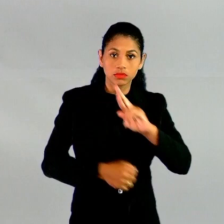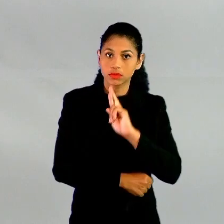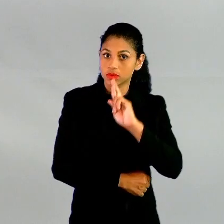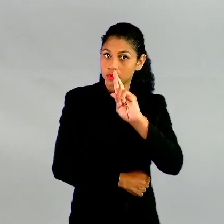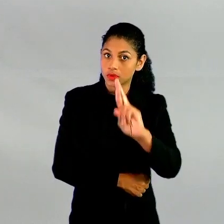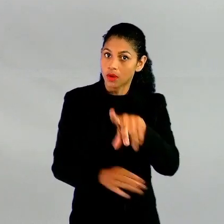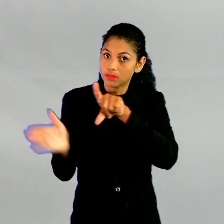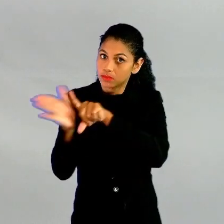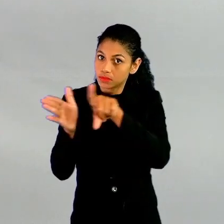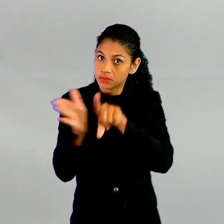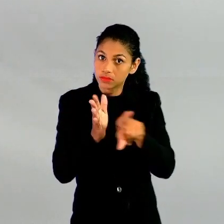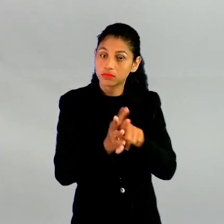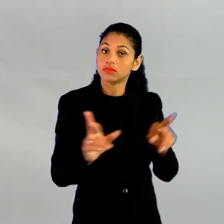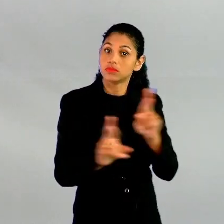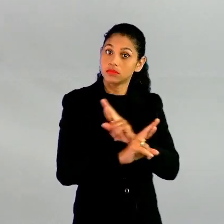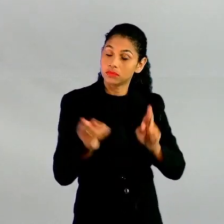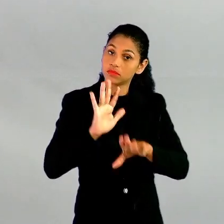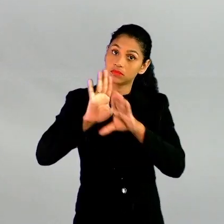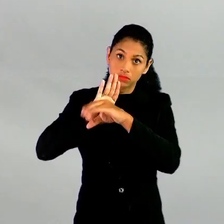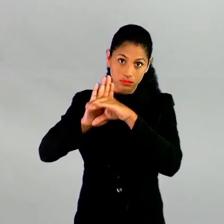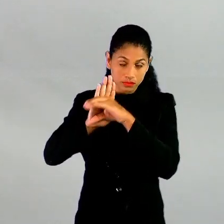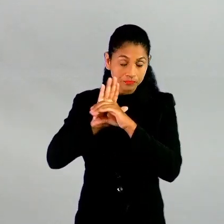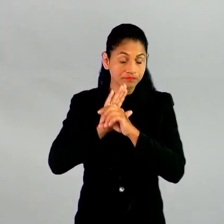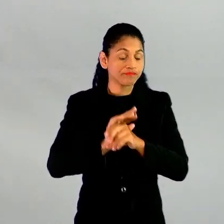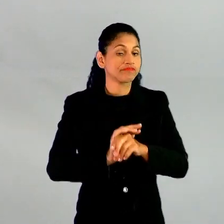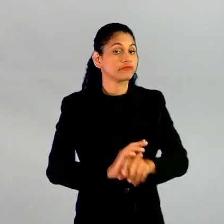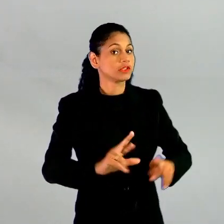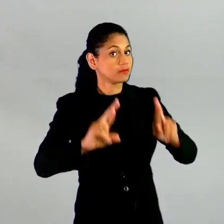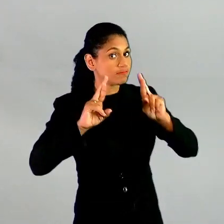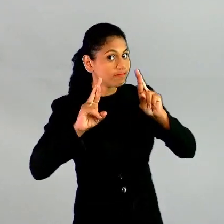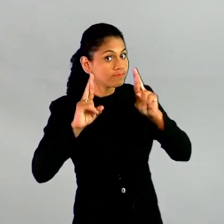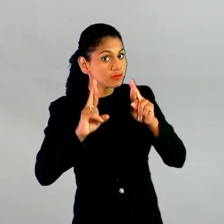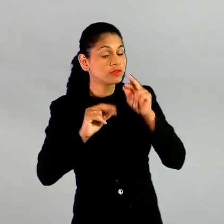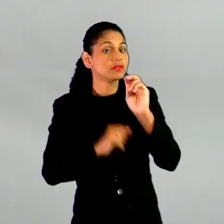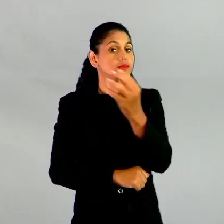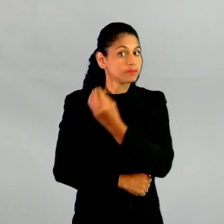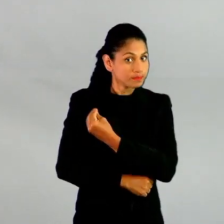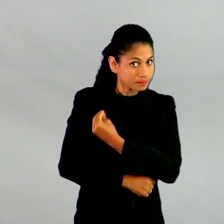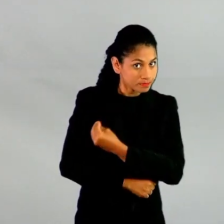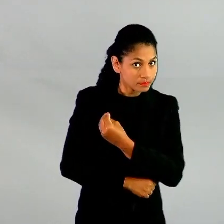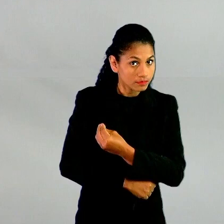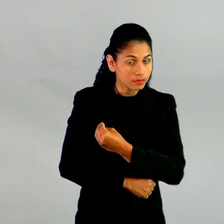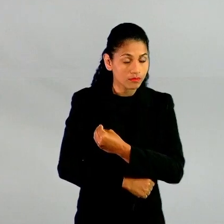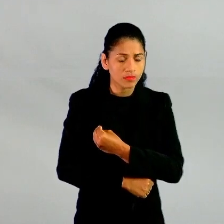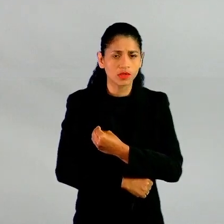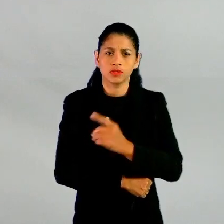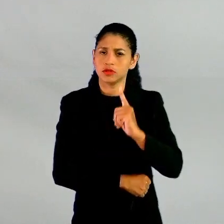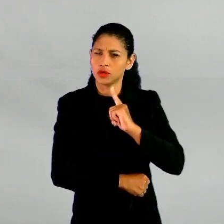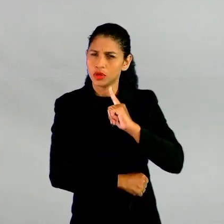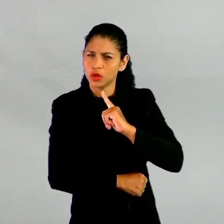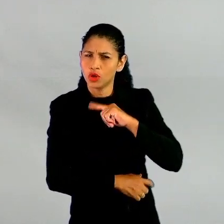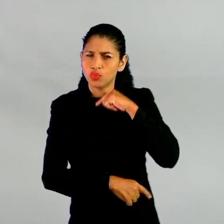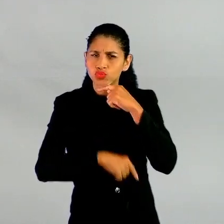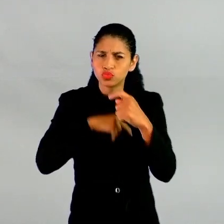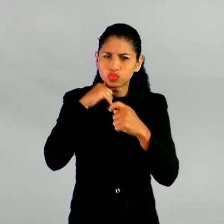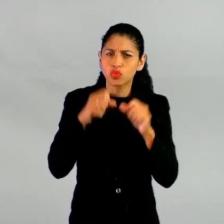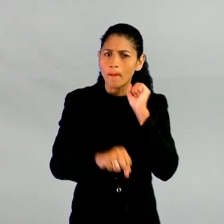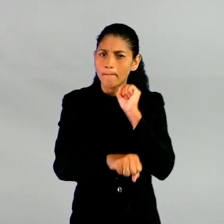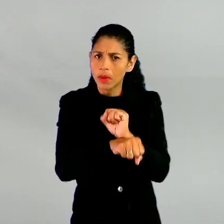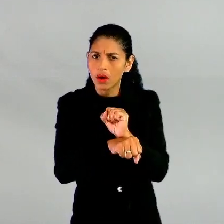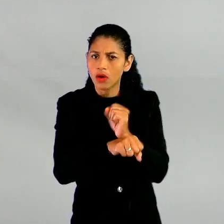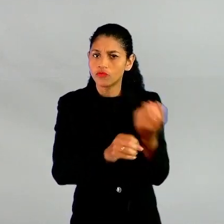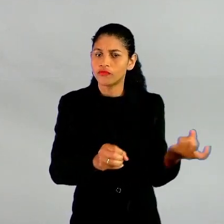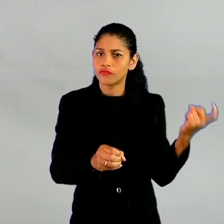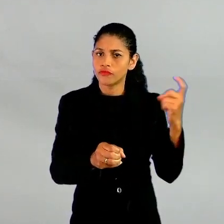relacionadas a esse conteúdo. Espero que você tenha uma boa participação na aula. Se tiver alguma dúvida, pause e volte esse vídeo